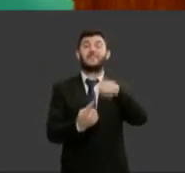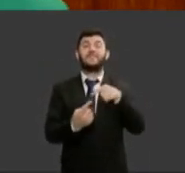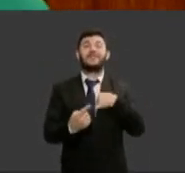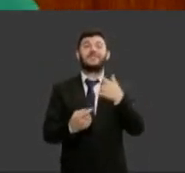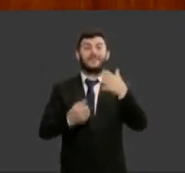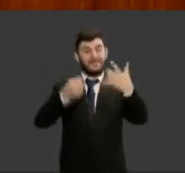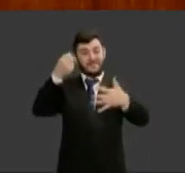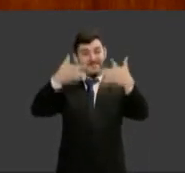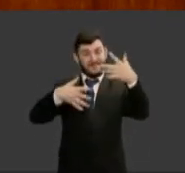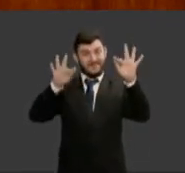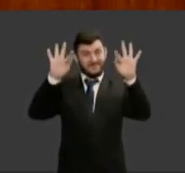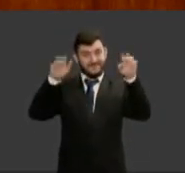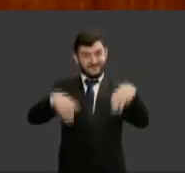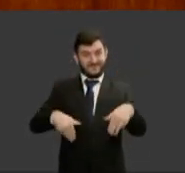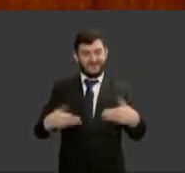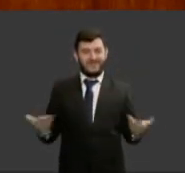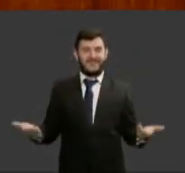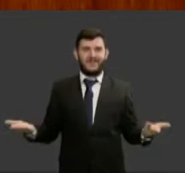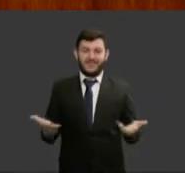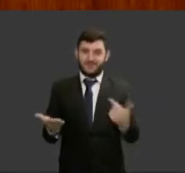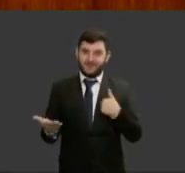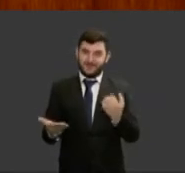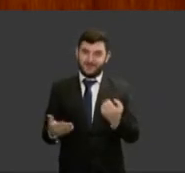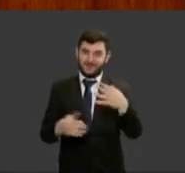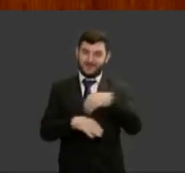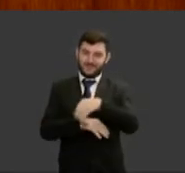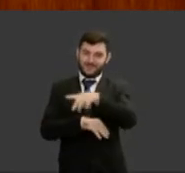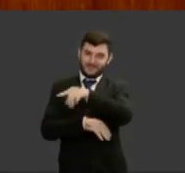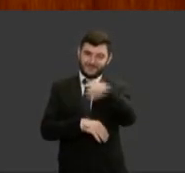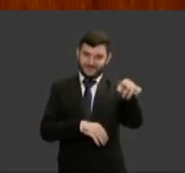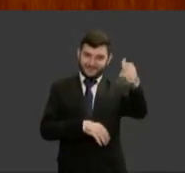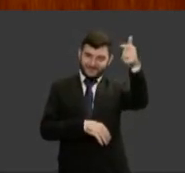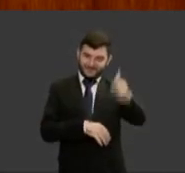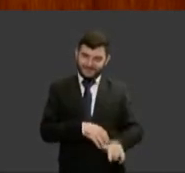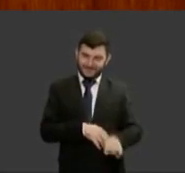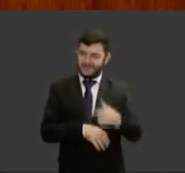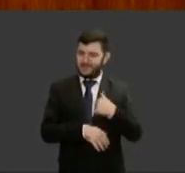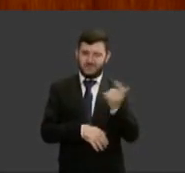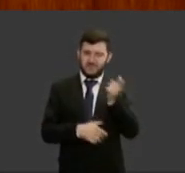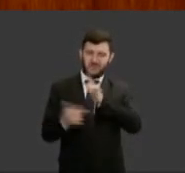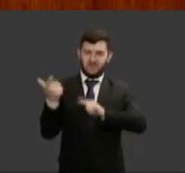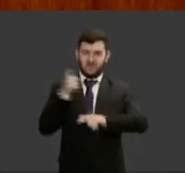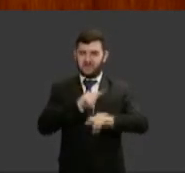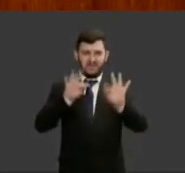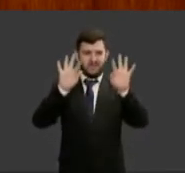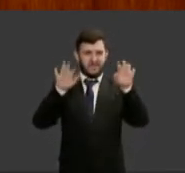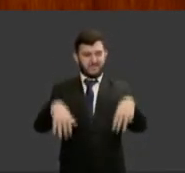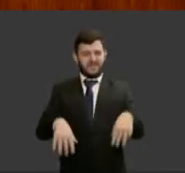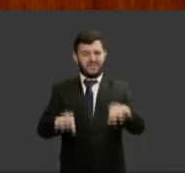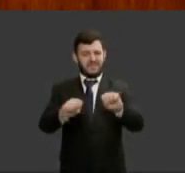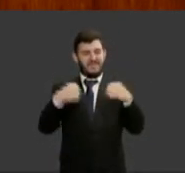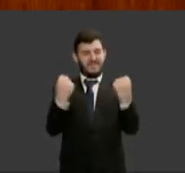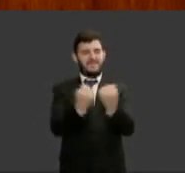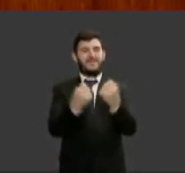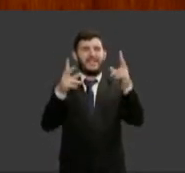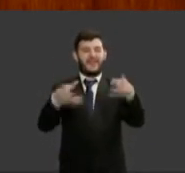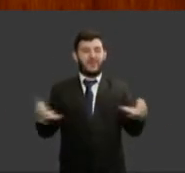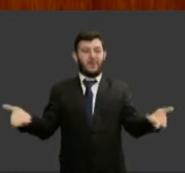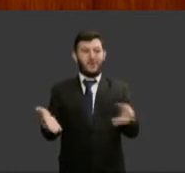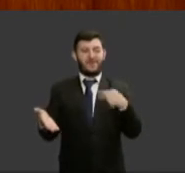valho mais uma vez eu não consigo encerrar um seminário dessa natureza